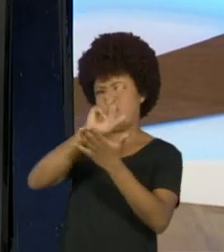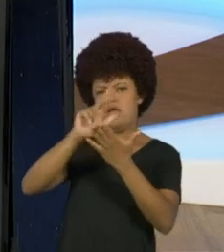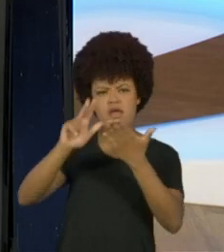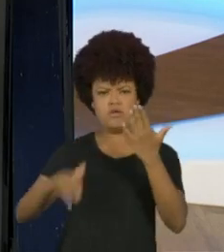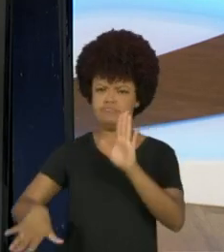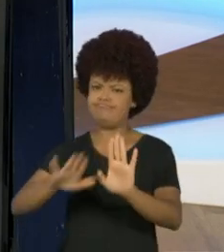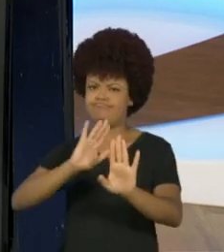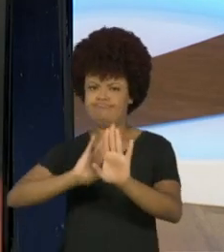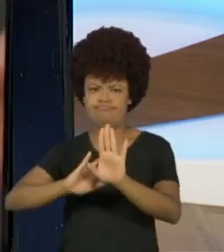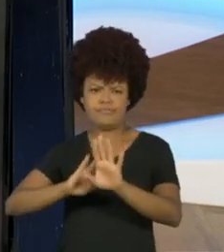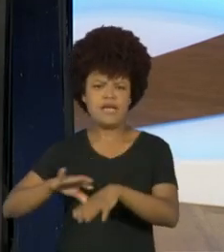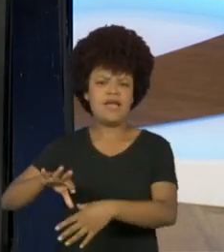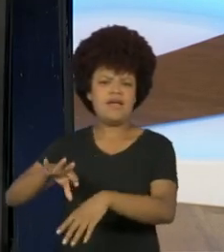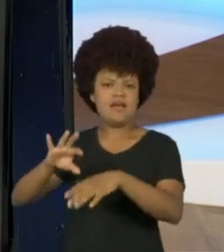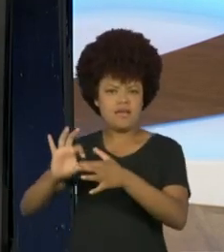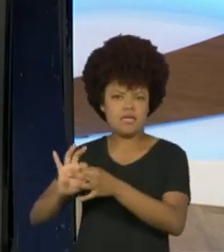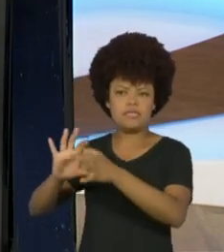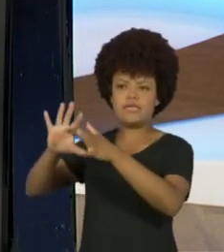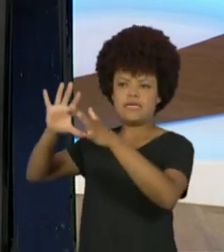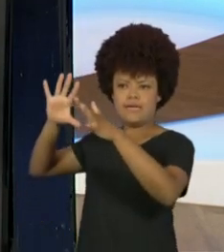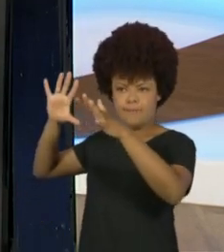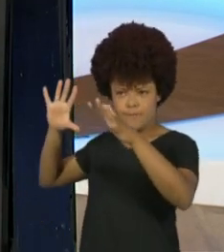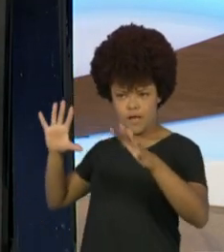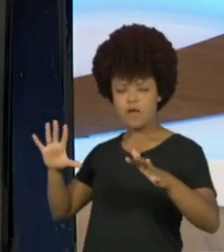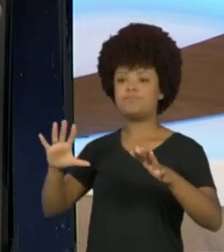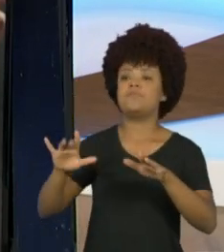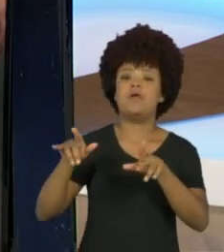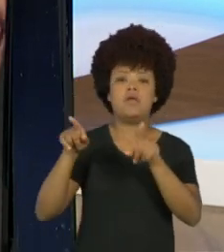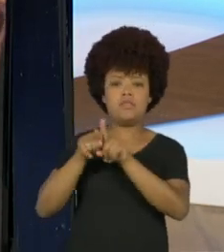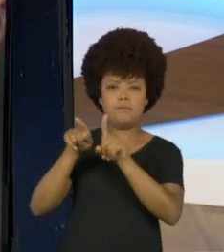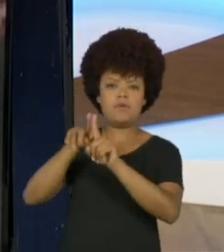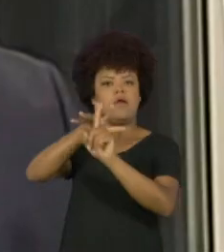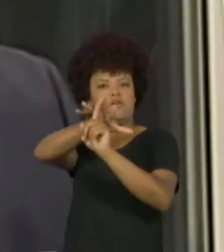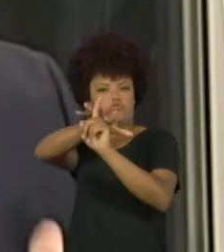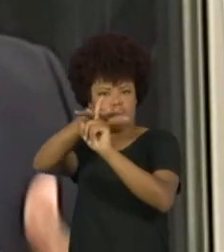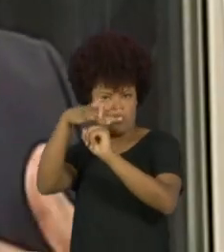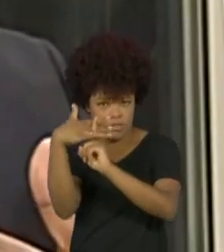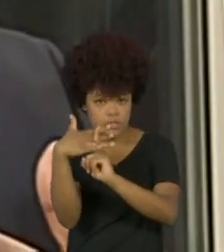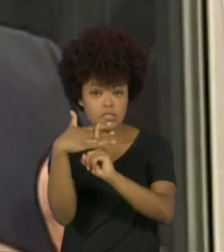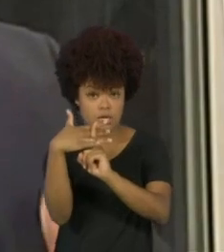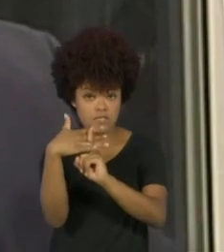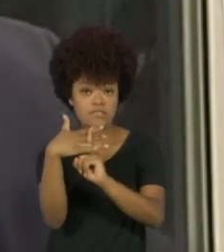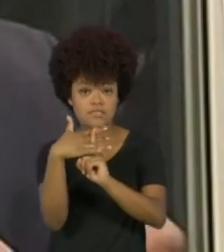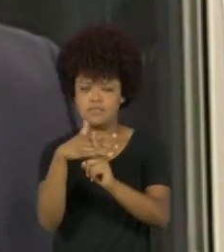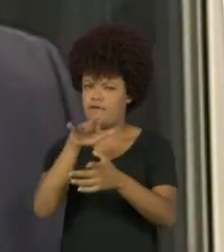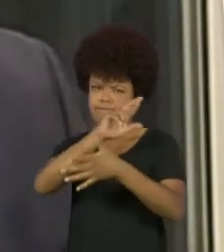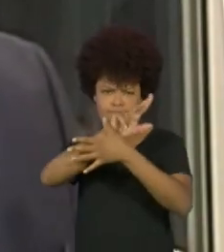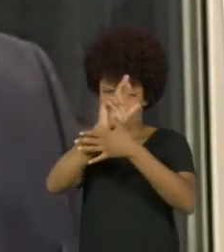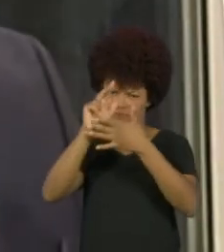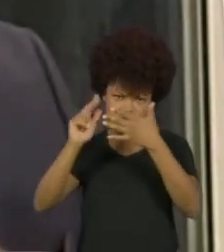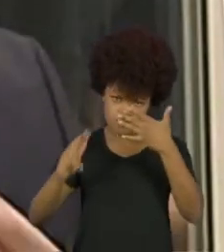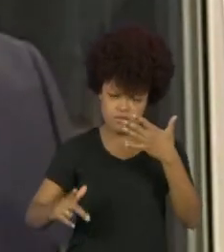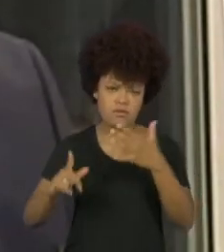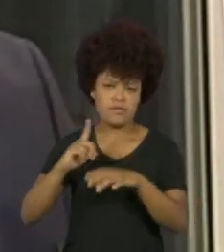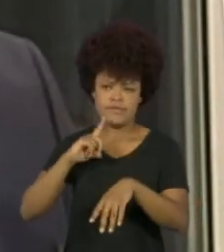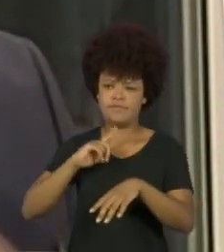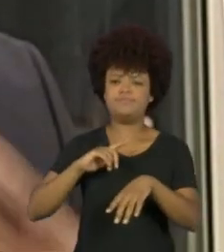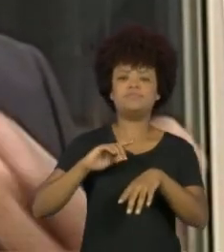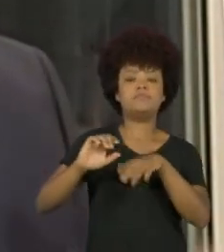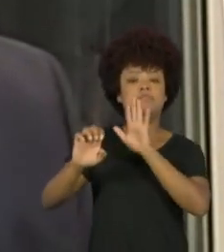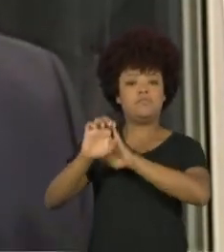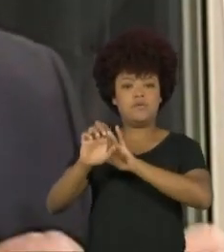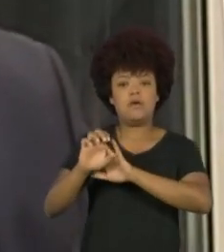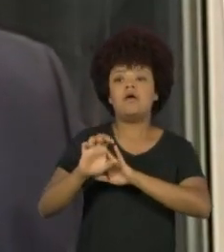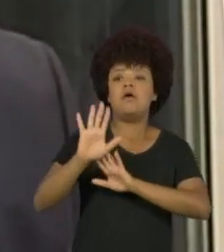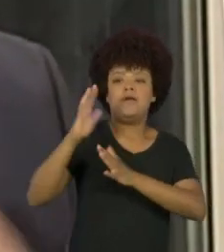socialista. Ou seja, dentro das pautas da esquerda, você tem também, nos últimos anos principalmente, nas últimas décadas,